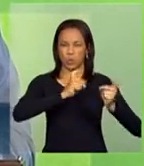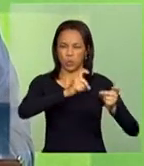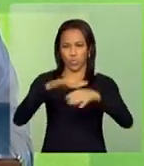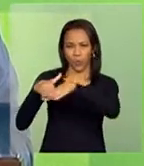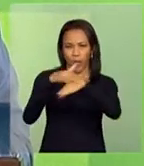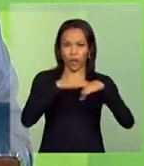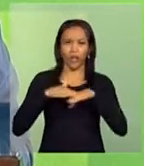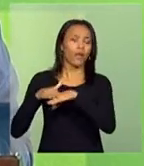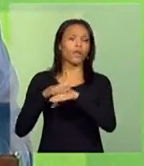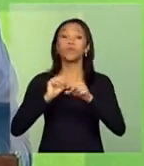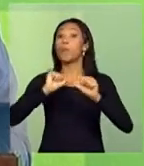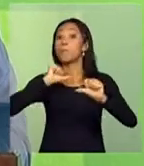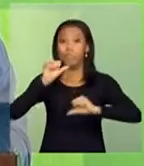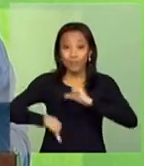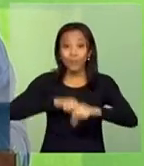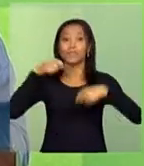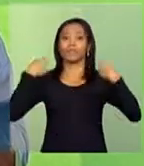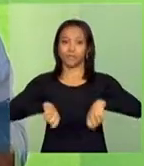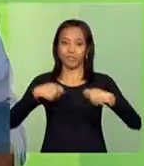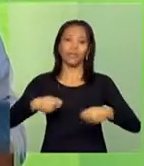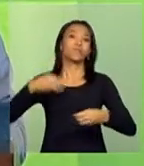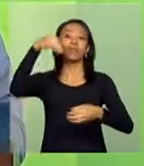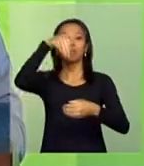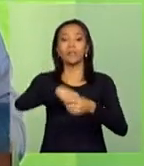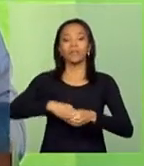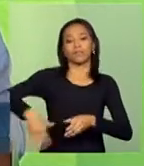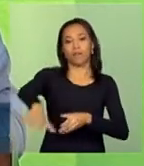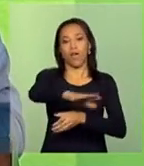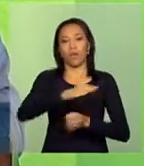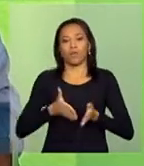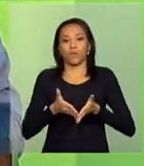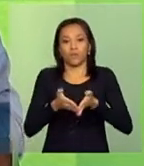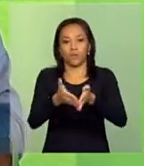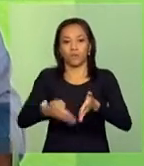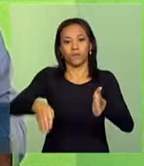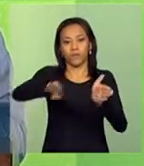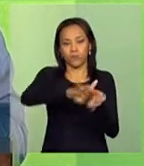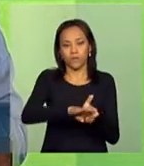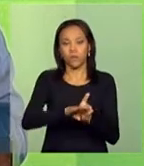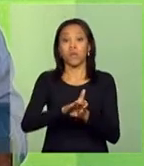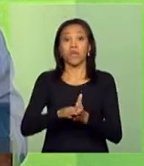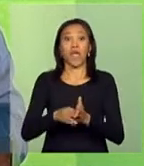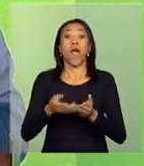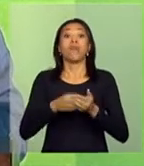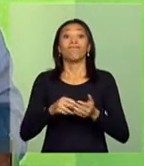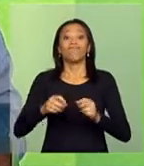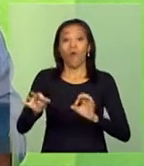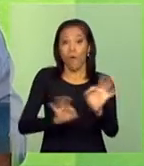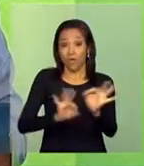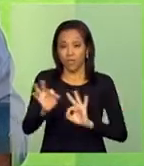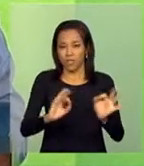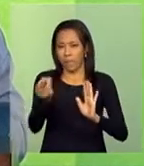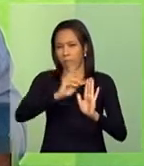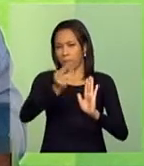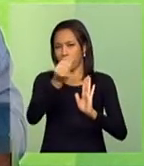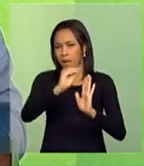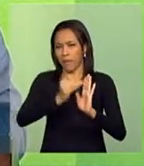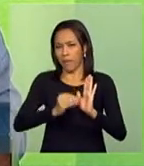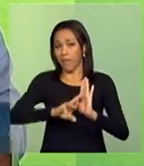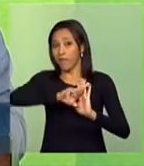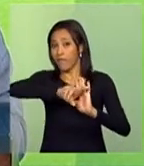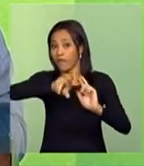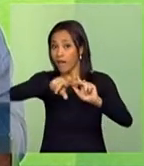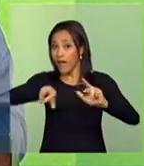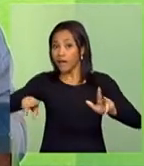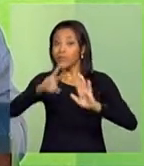sobre as reformas necessárias no setor portuário brasileiro, anunciamos um conjunto de medidas que permitirão, a